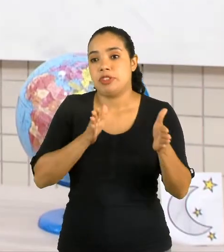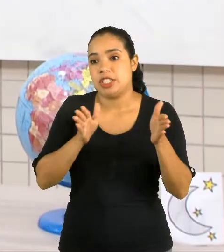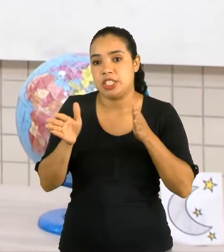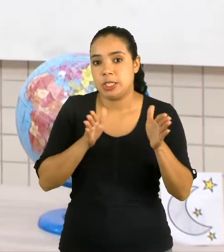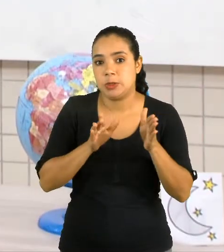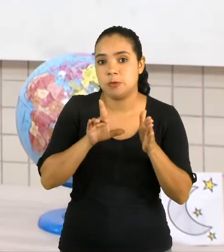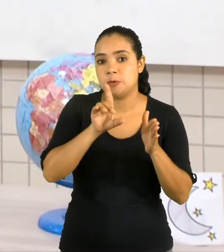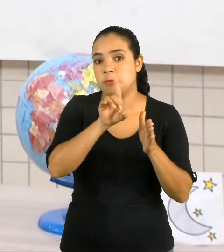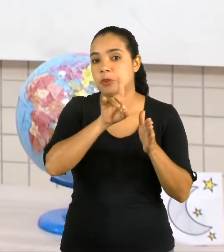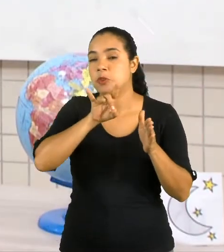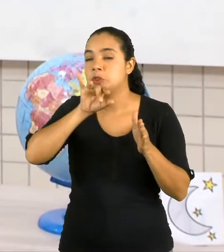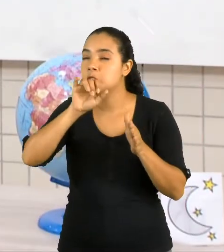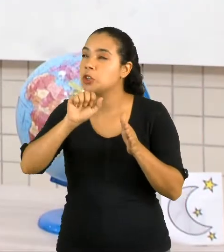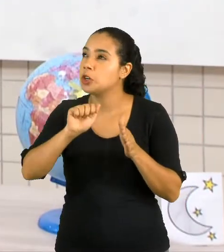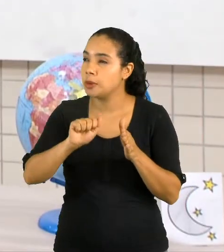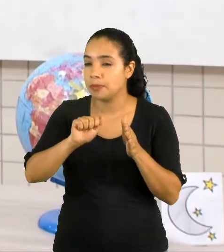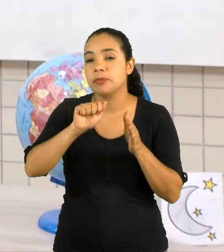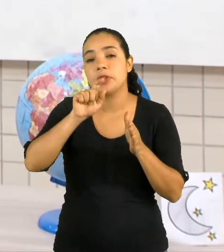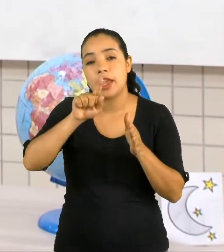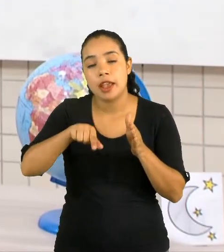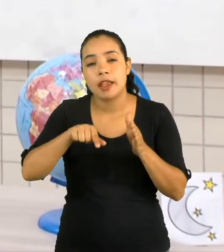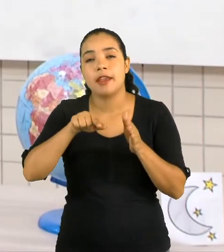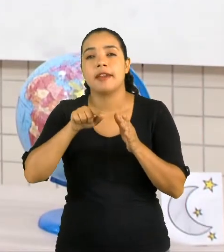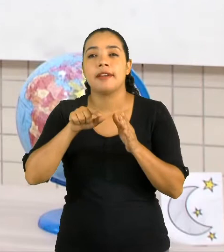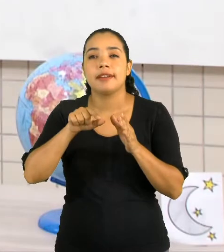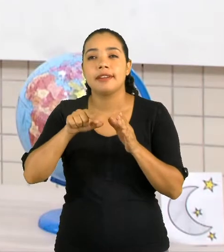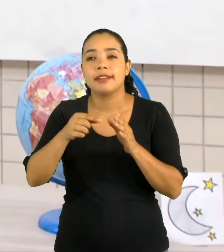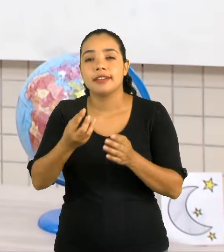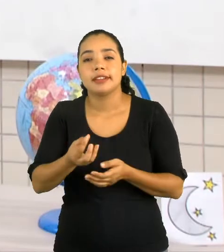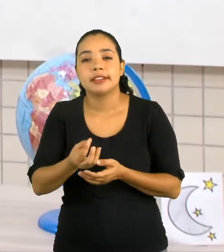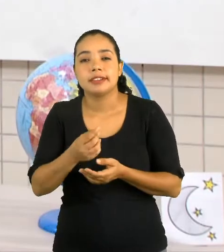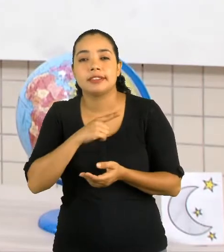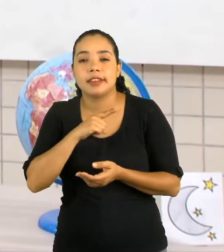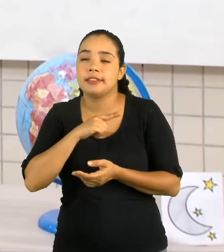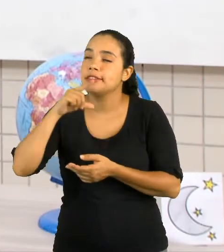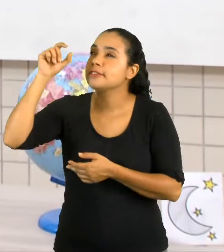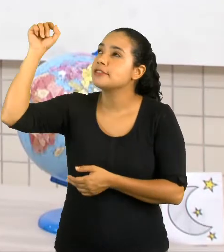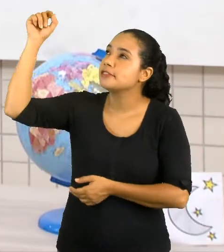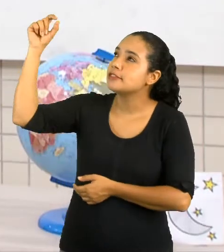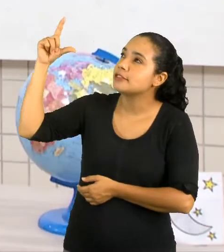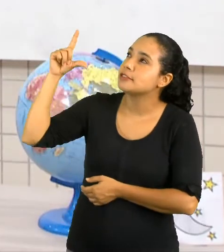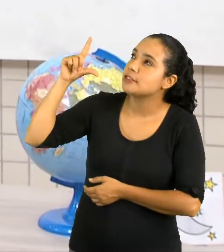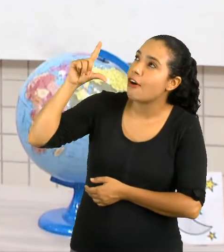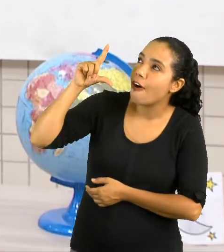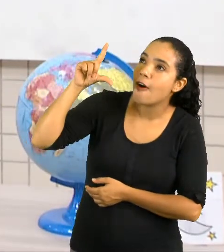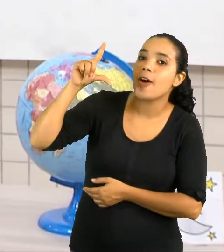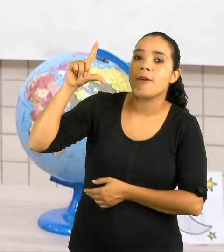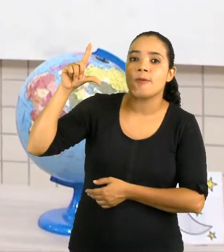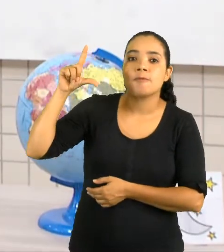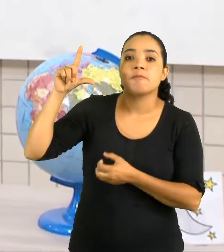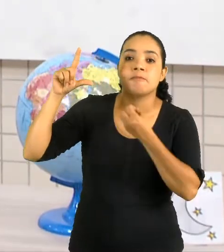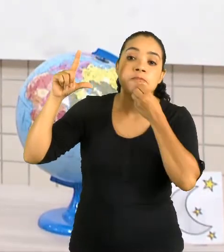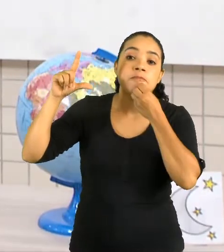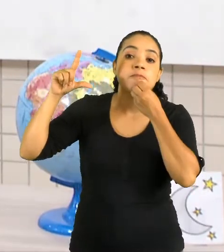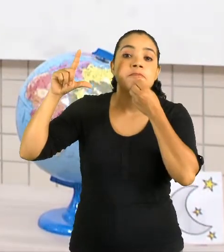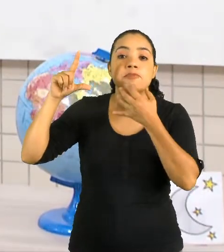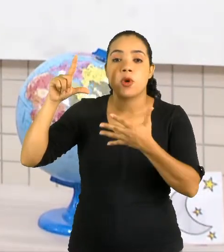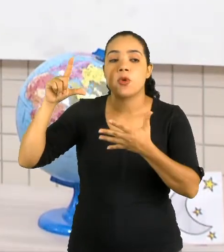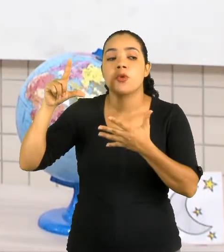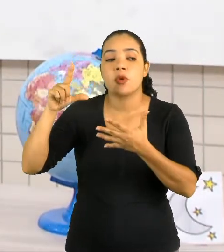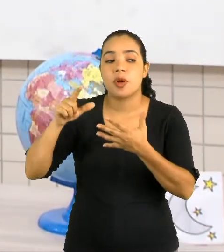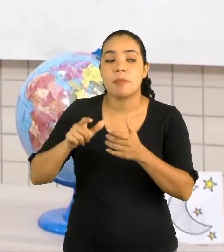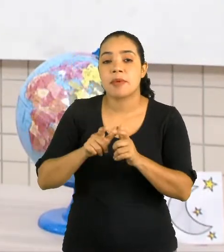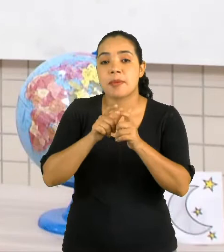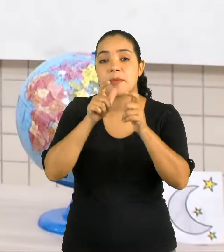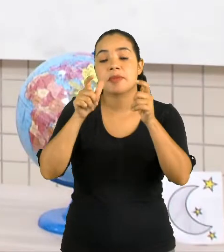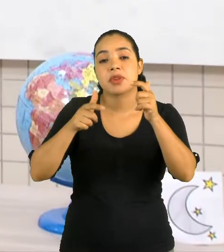dia é caracterizado pela presença do sol, é o ideal para fazermos a maioria das